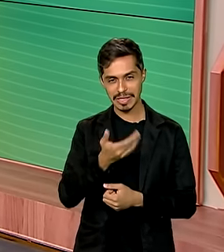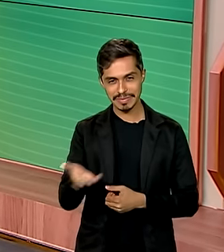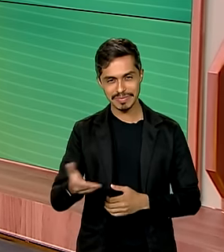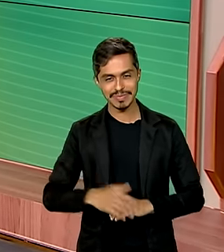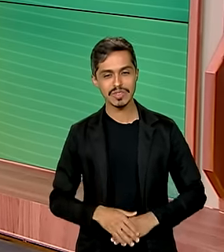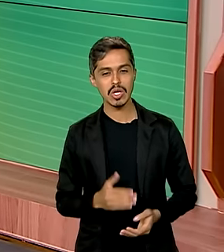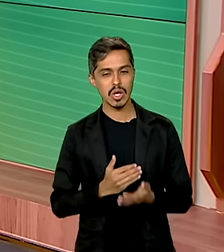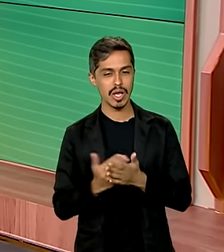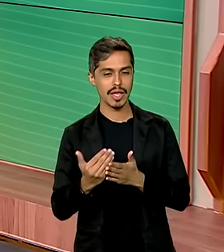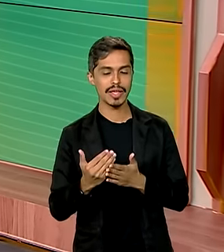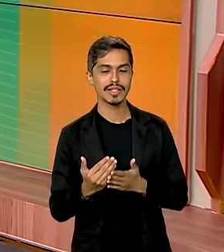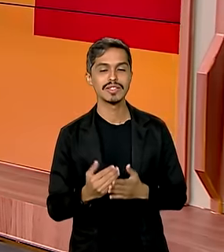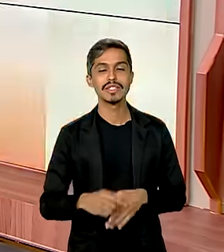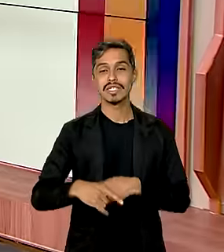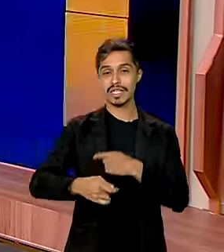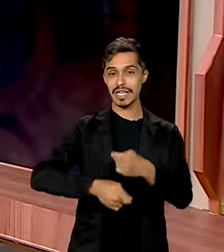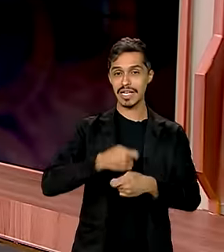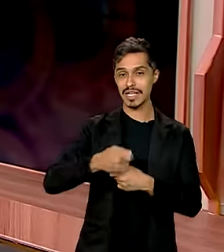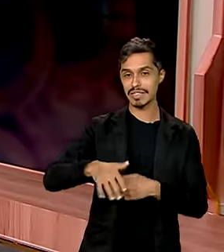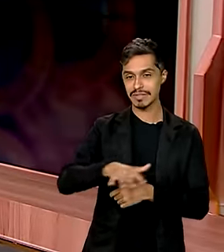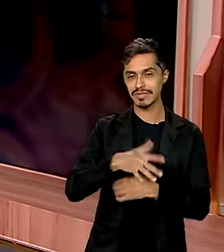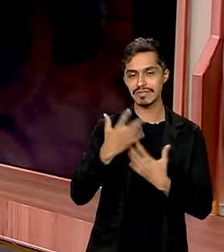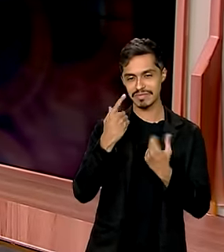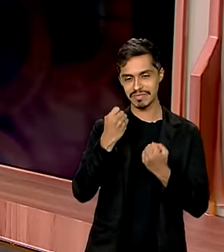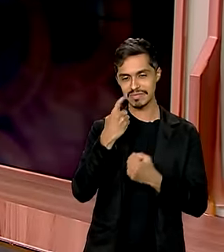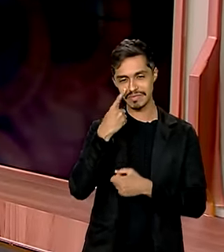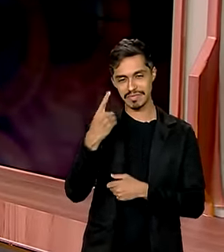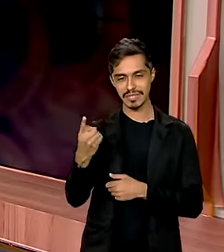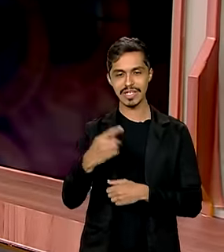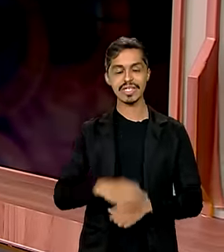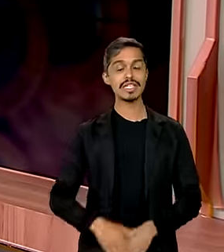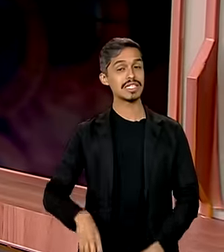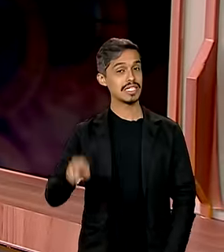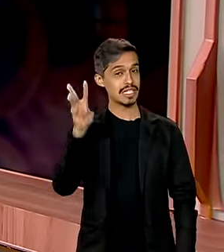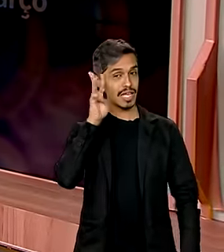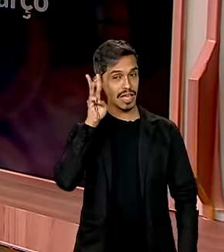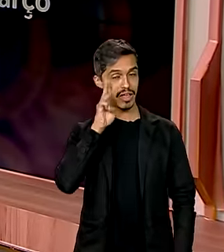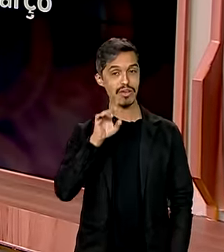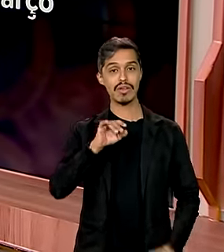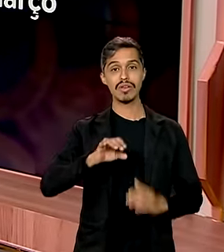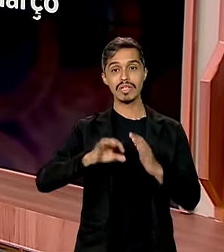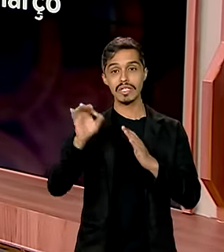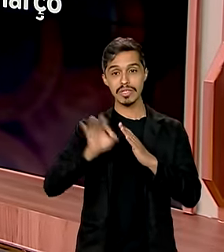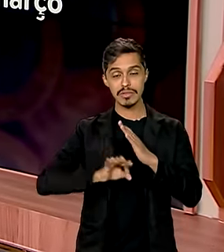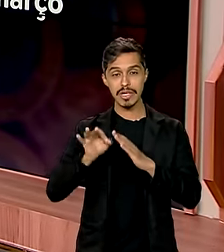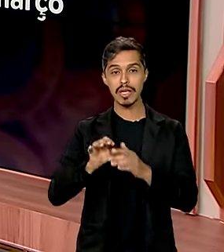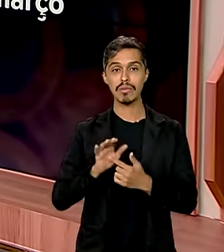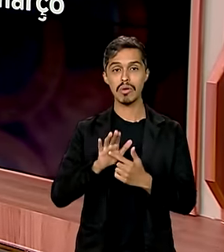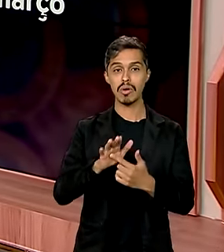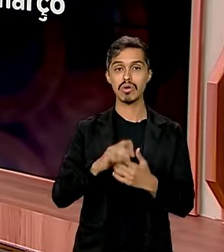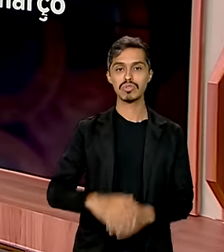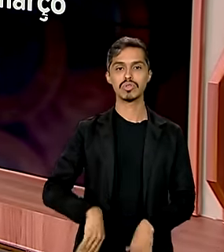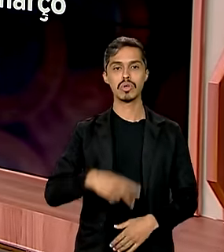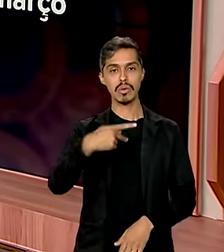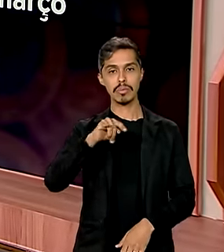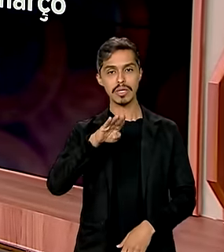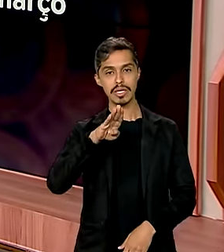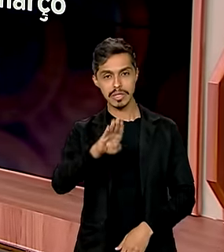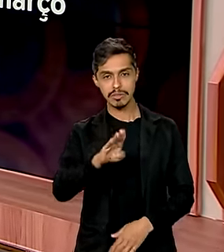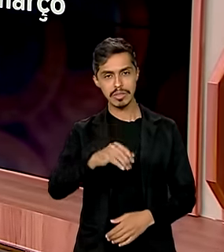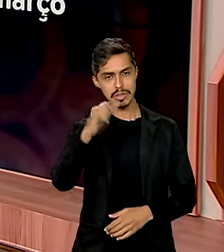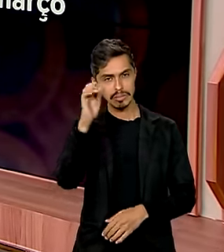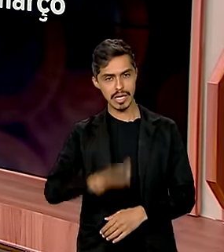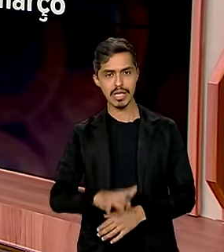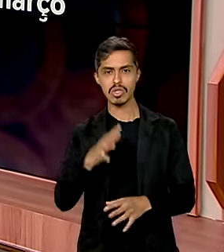Vamos começar com a economia. Vamos ver. Na terça-feira, o IBGE divulgou que o Produto Interno Bruto, o PIB